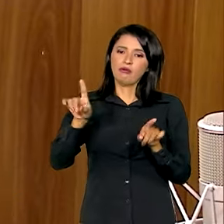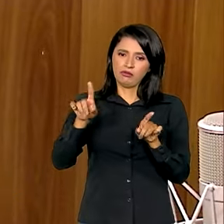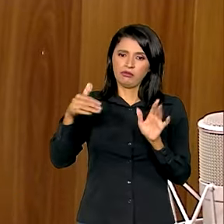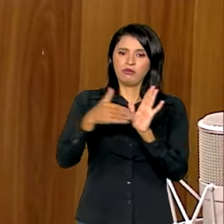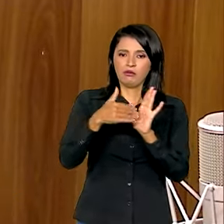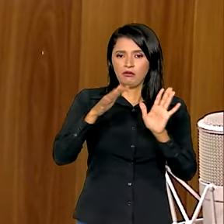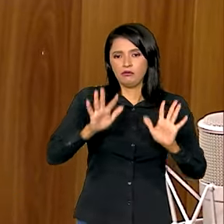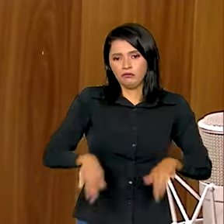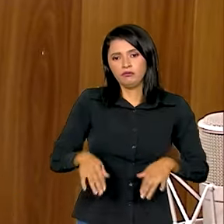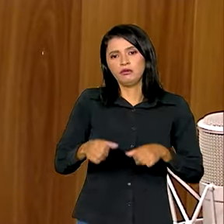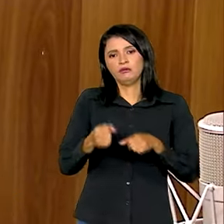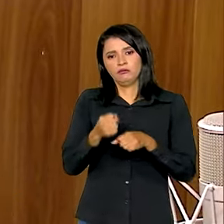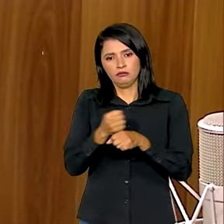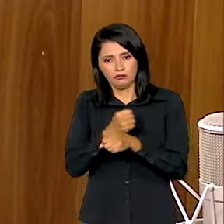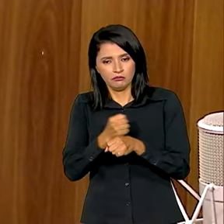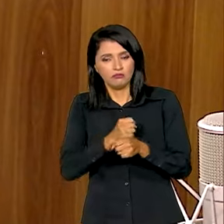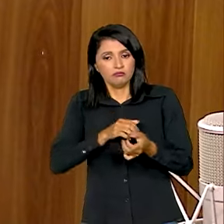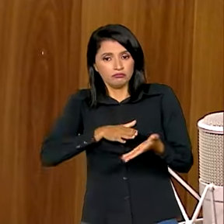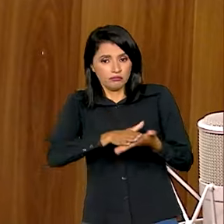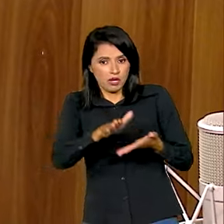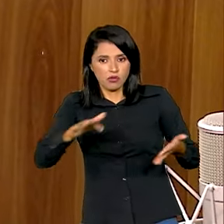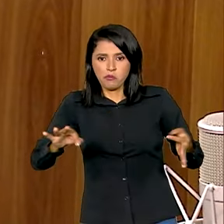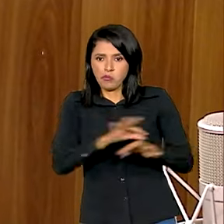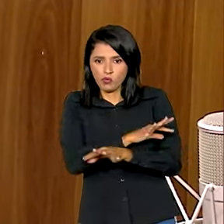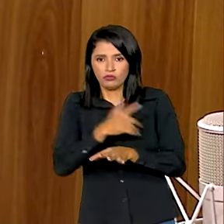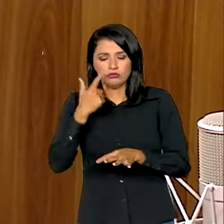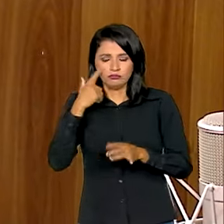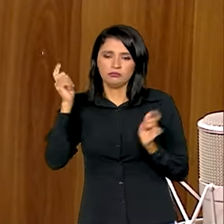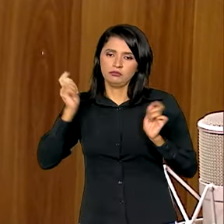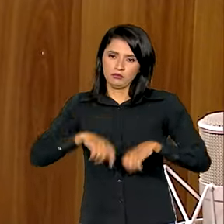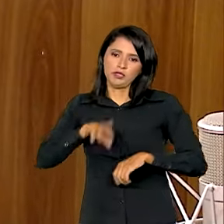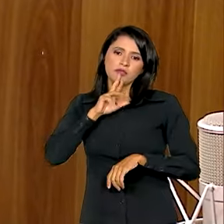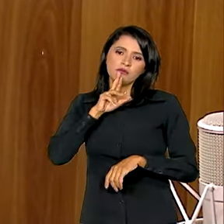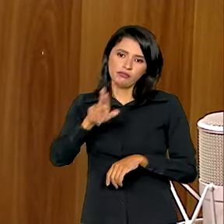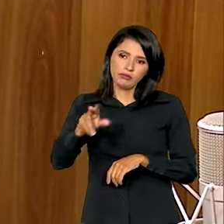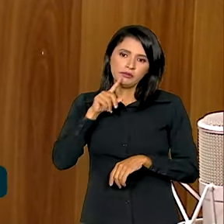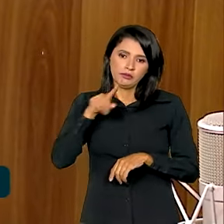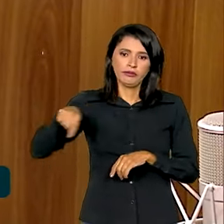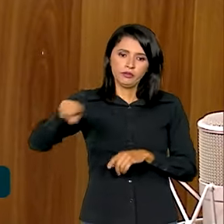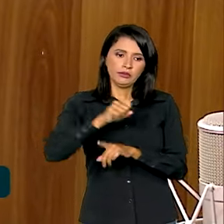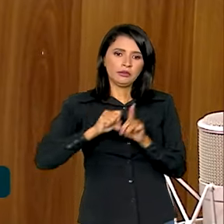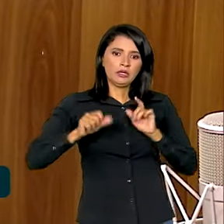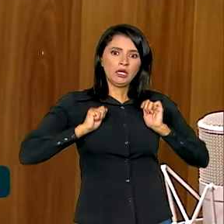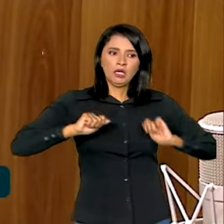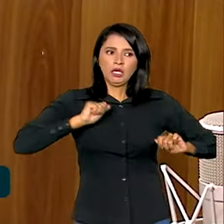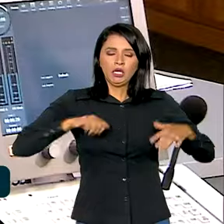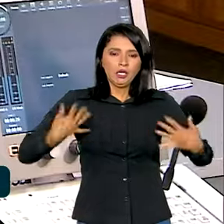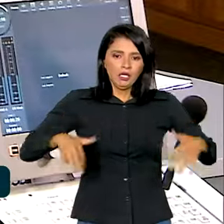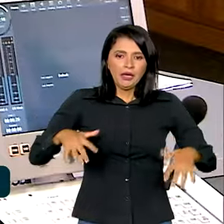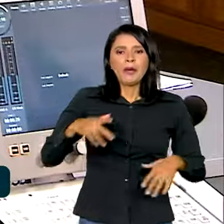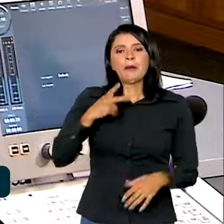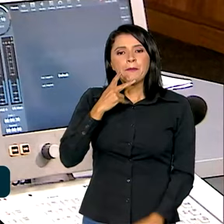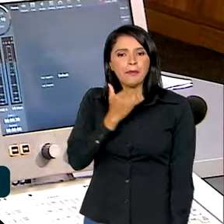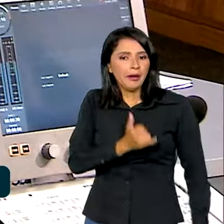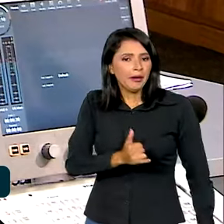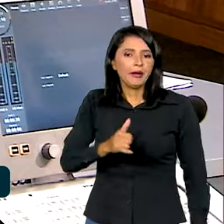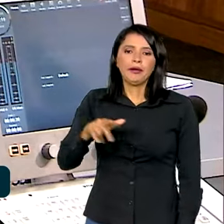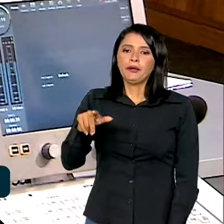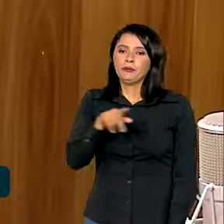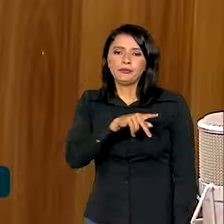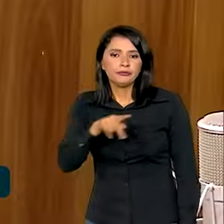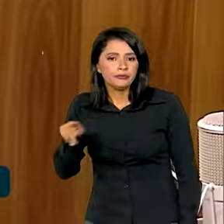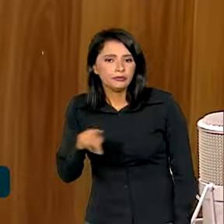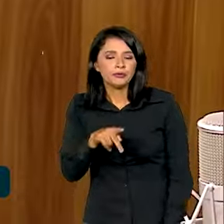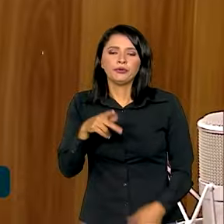esteja publicado para que a gente tenha condição de realmente responder a uma inquietação social. Para pais, professores... Para os pais,